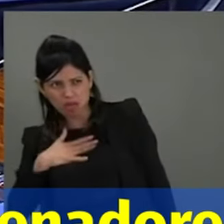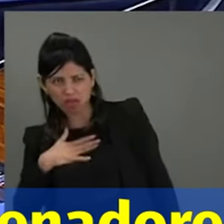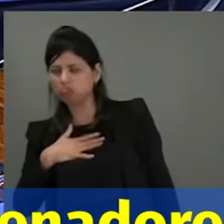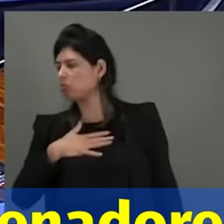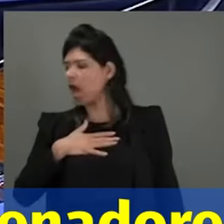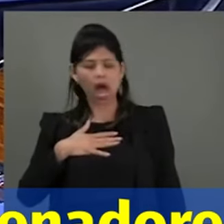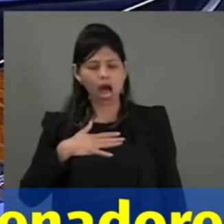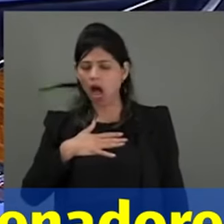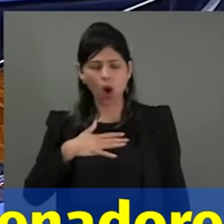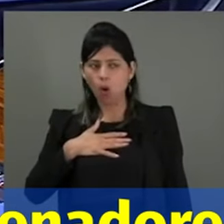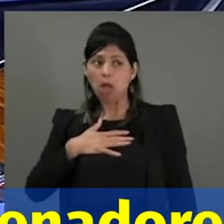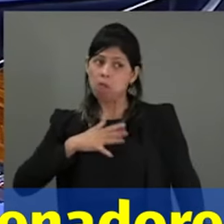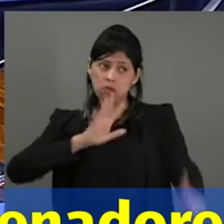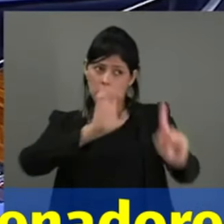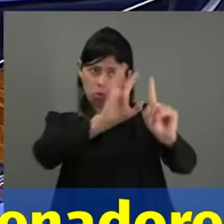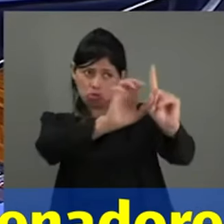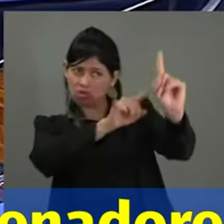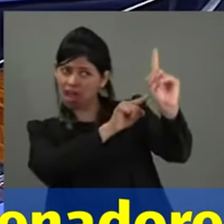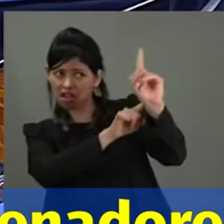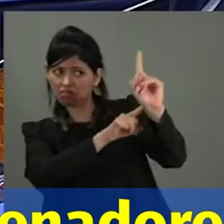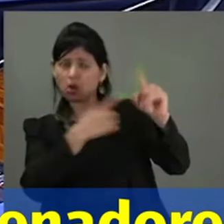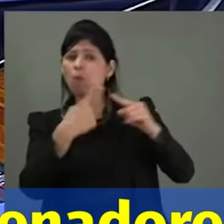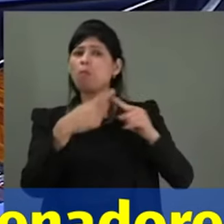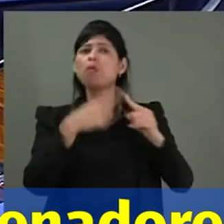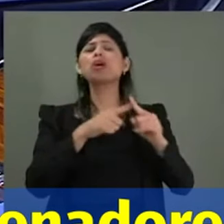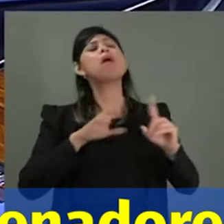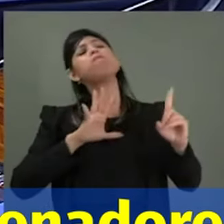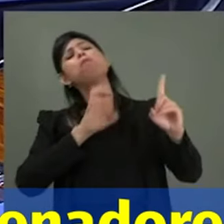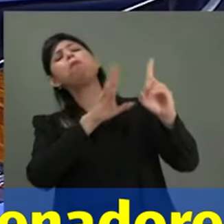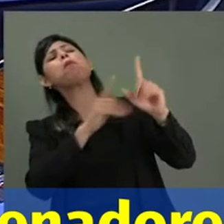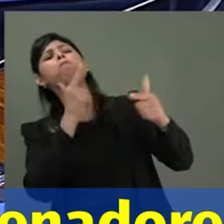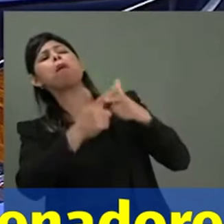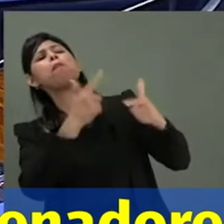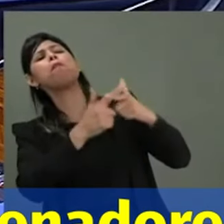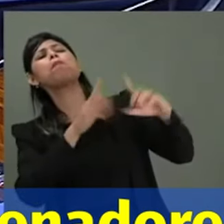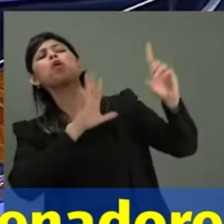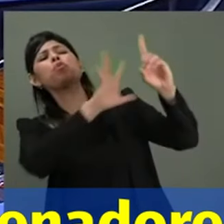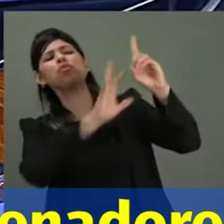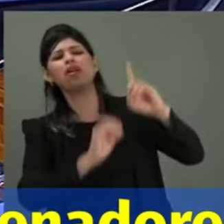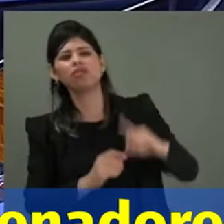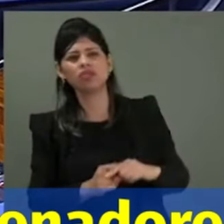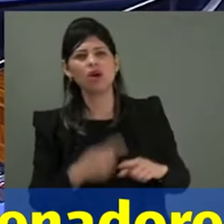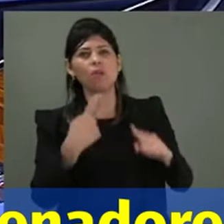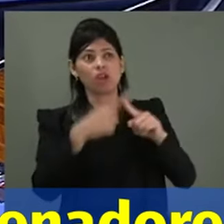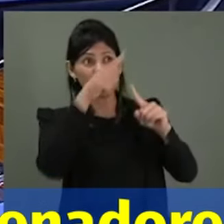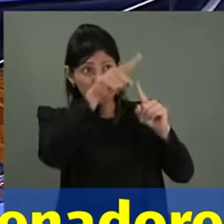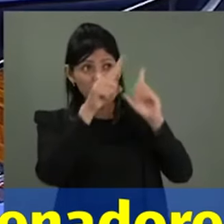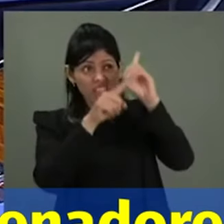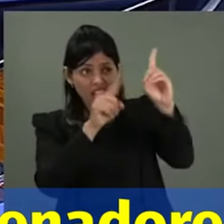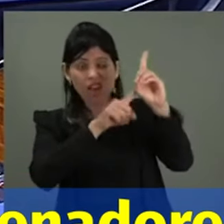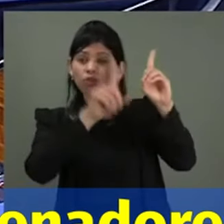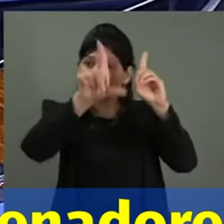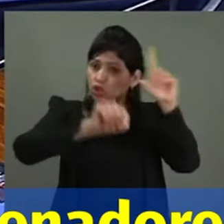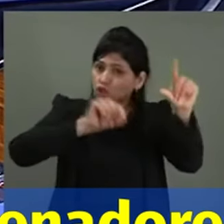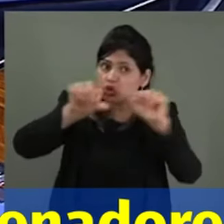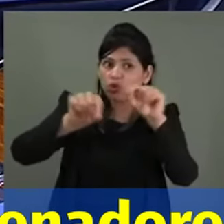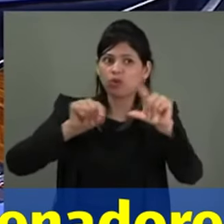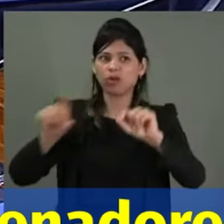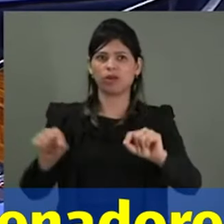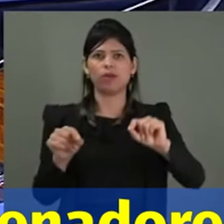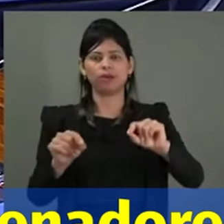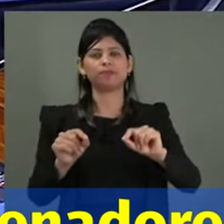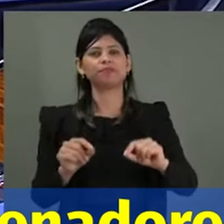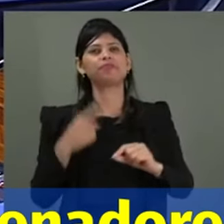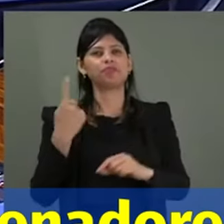foi Deus, não fui eu. Então se você não gosta de judeu, briga com Deus. E que os nossos queridos irmãos, nossos